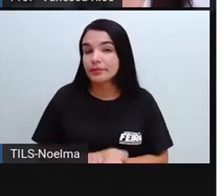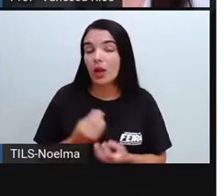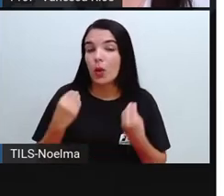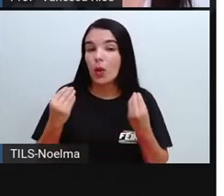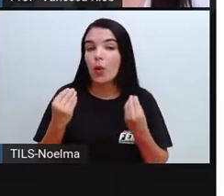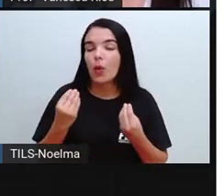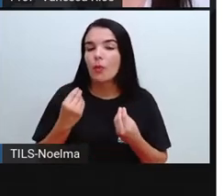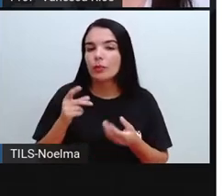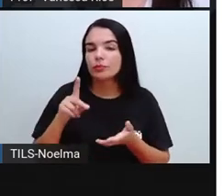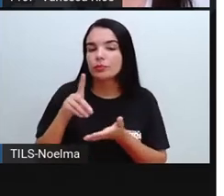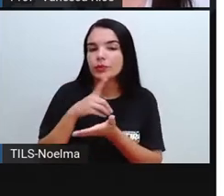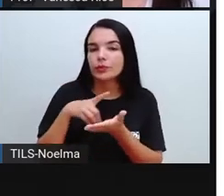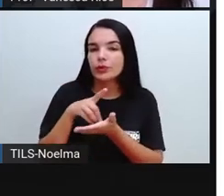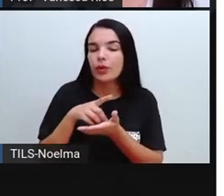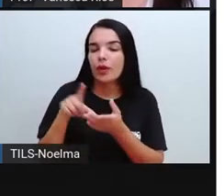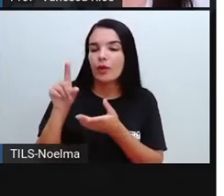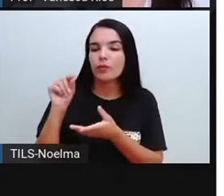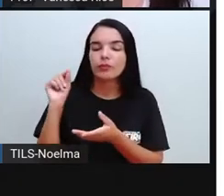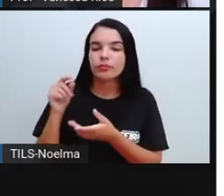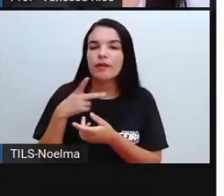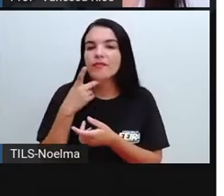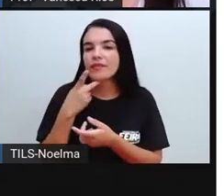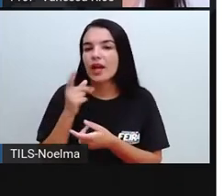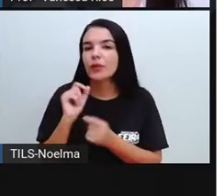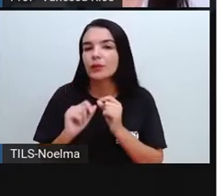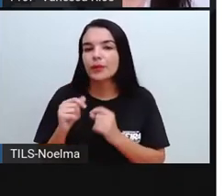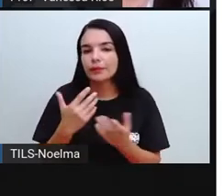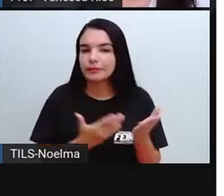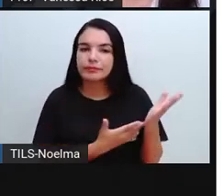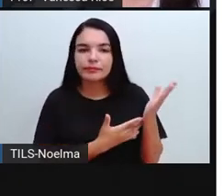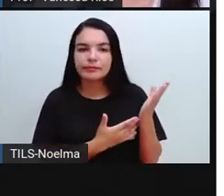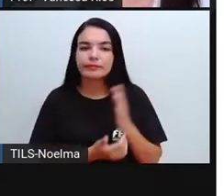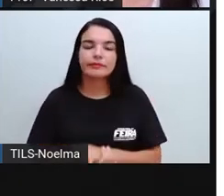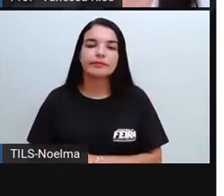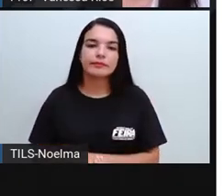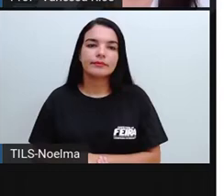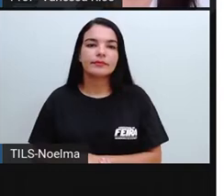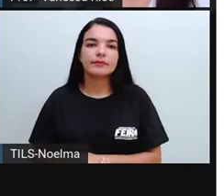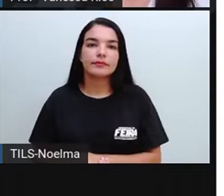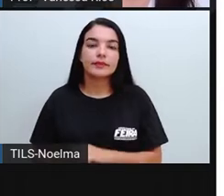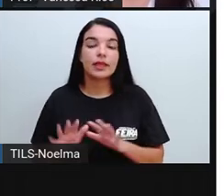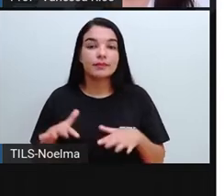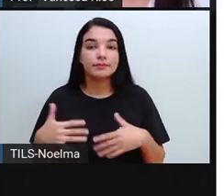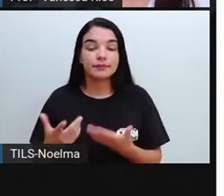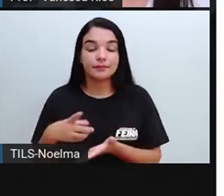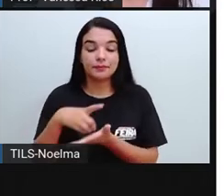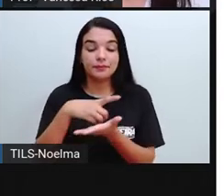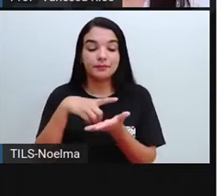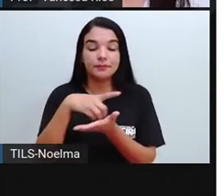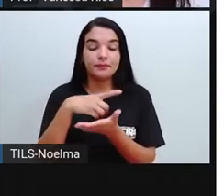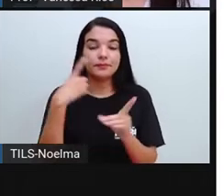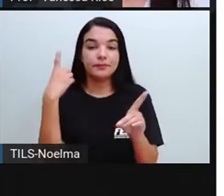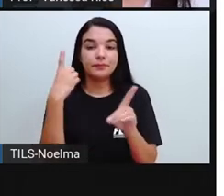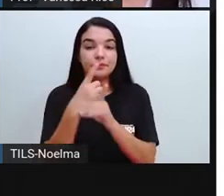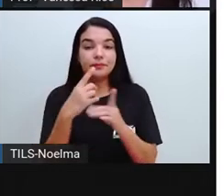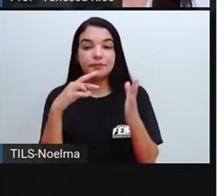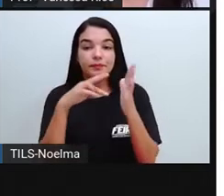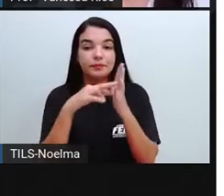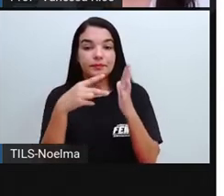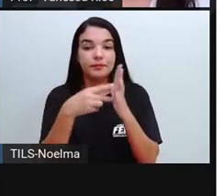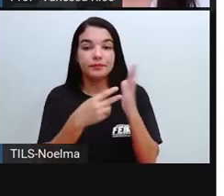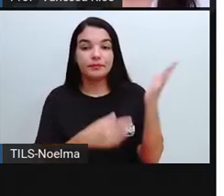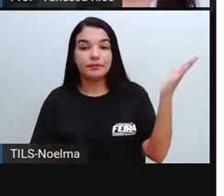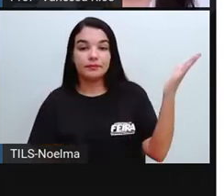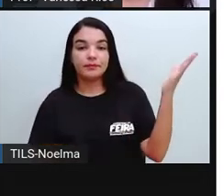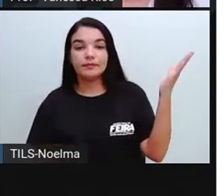pode definir a pessoa do agricultor? Então se a gente procurar no dicionário, a gente pode encontrar significados como